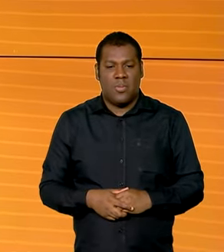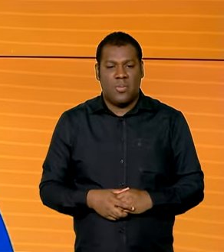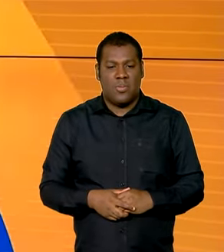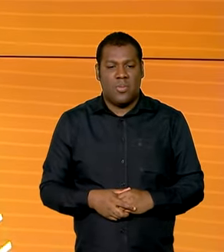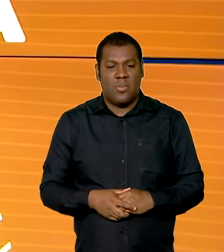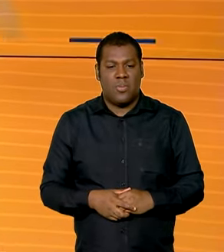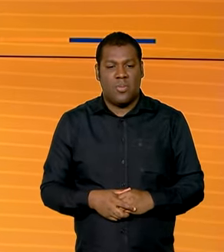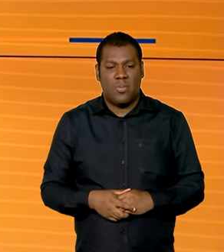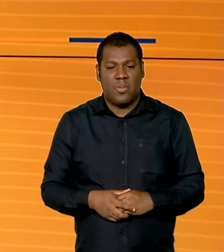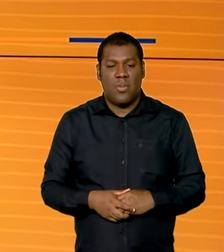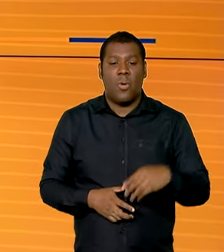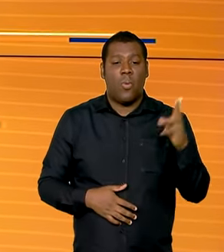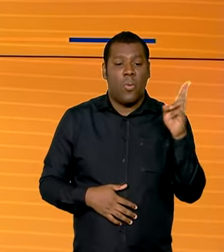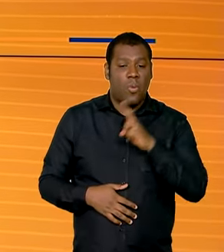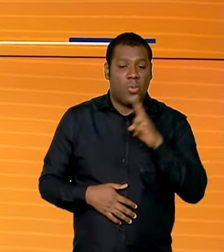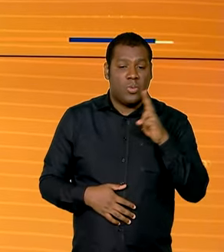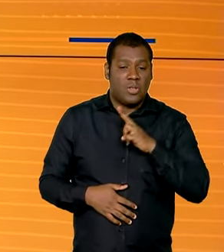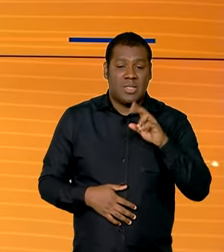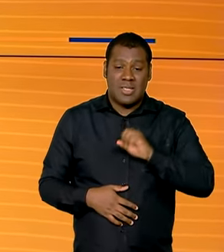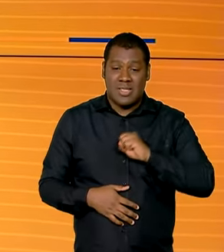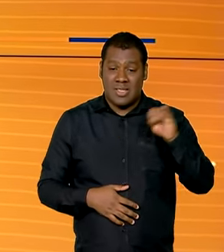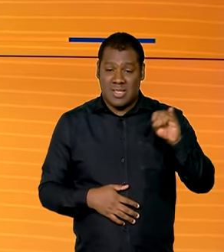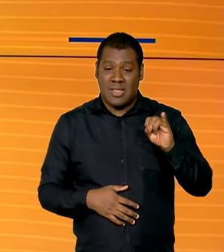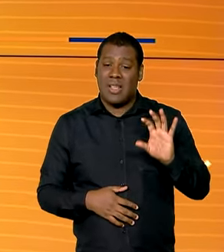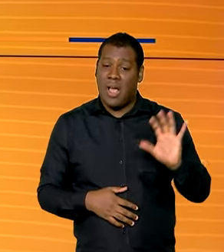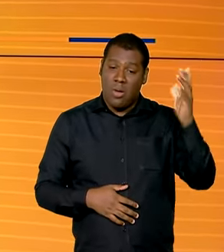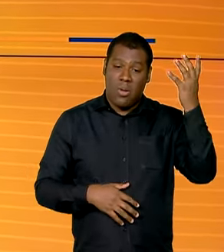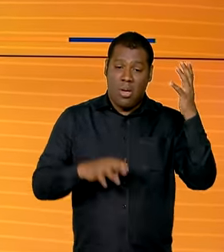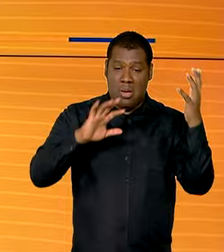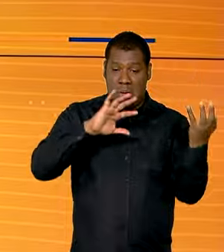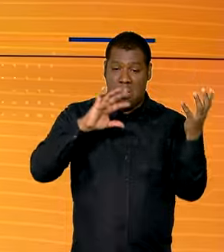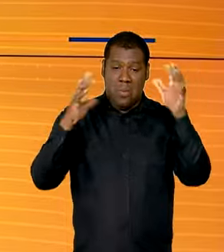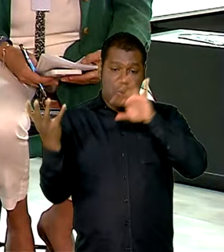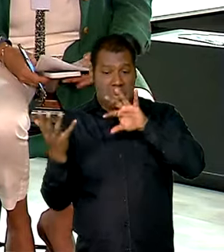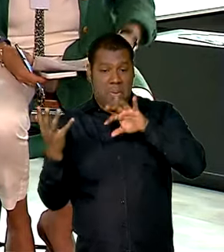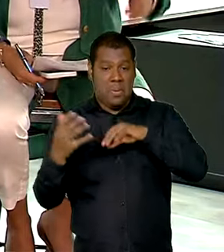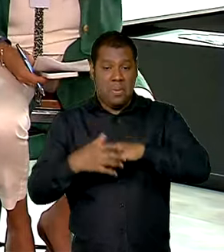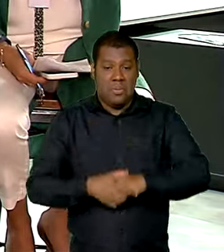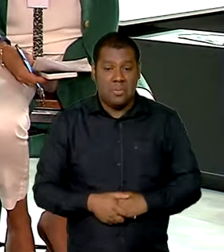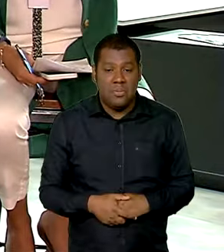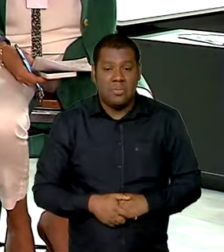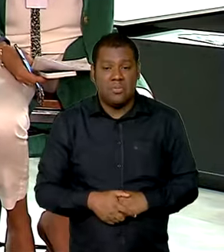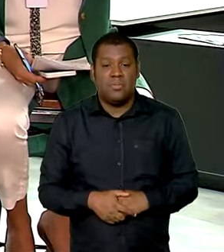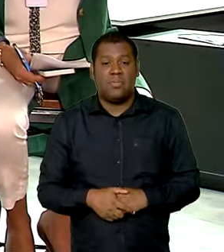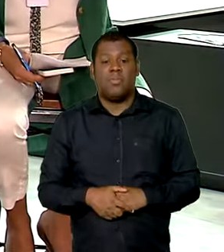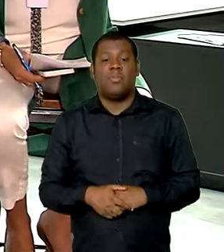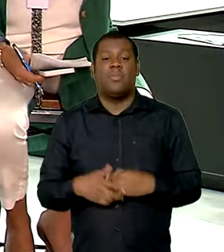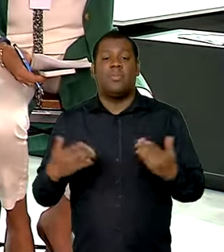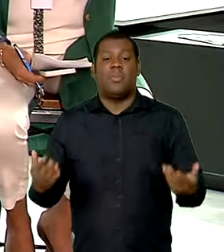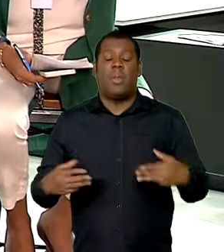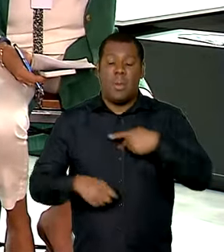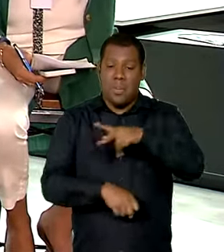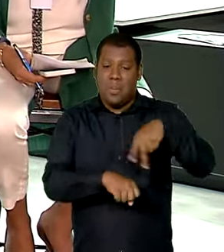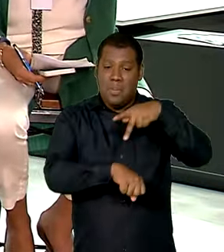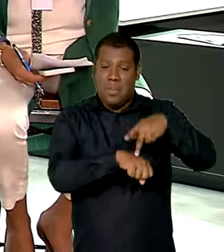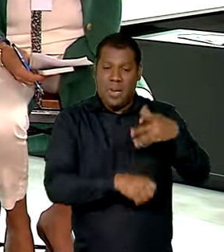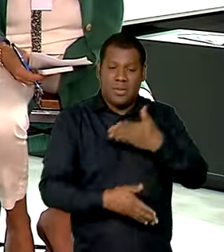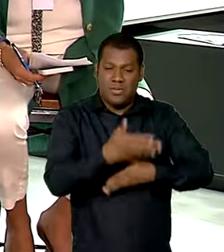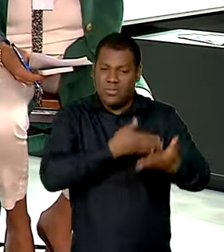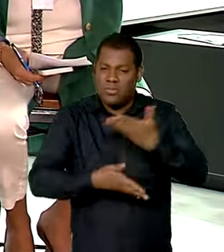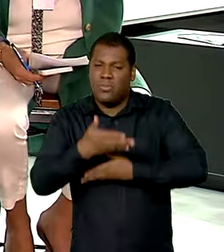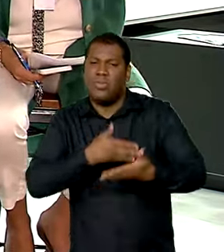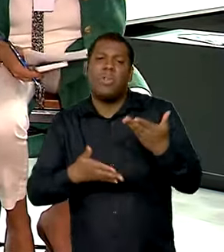emergencial em casos de eventos climáticos extremos cooperação entre os países para